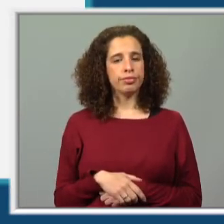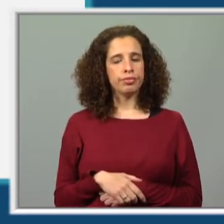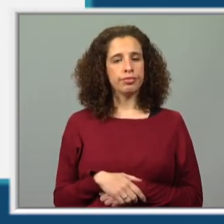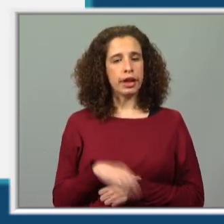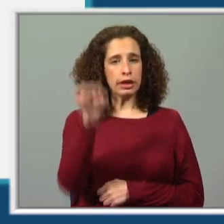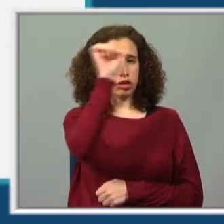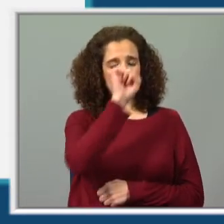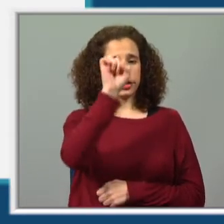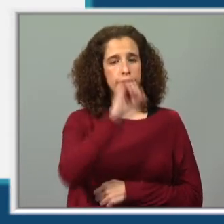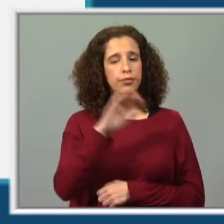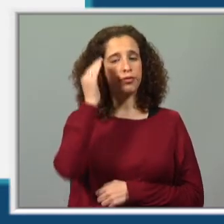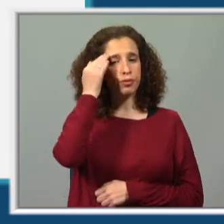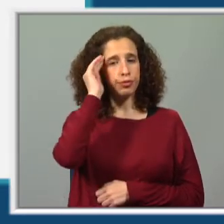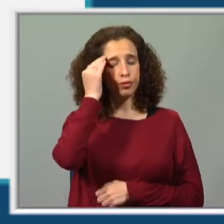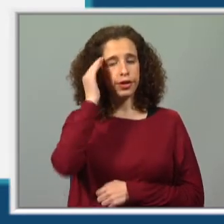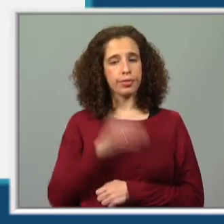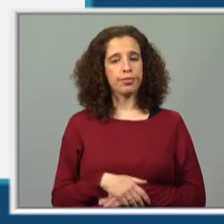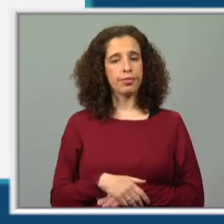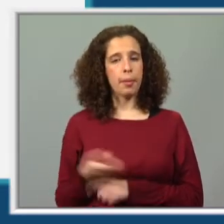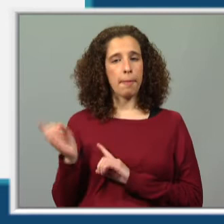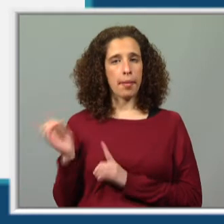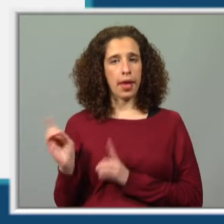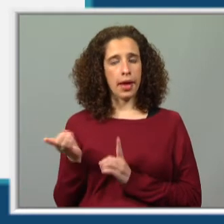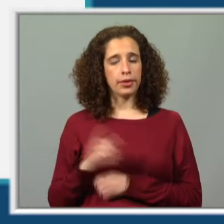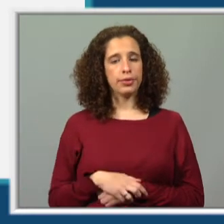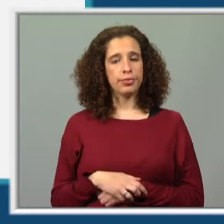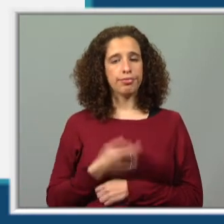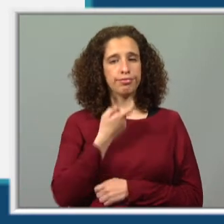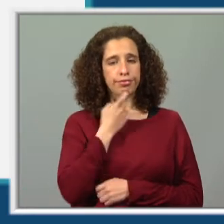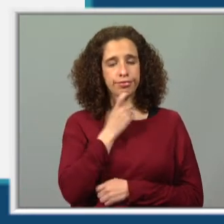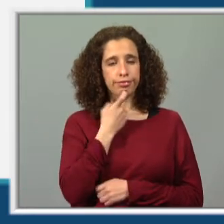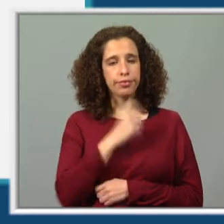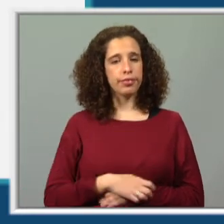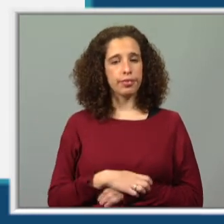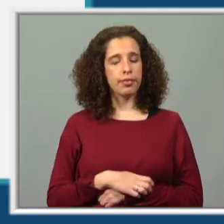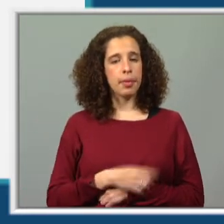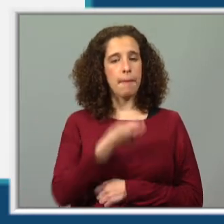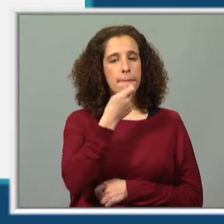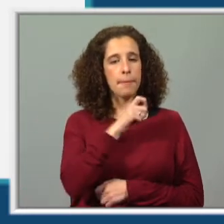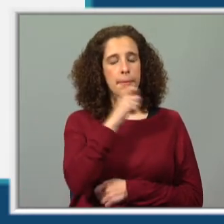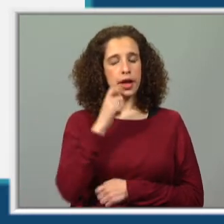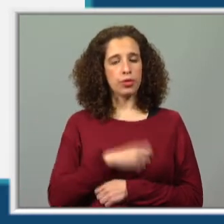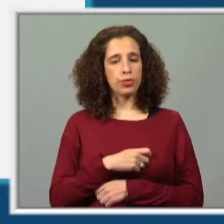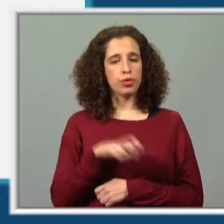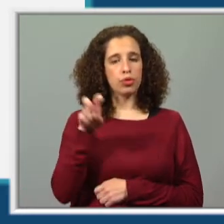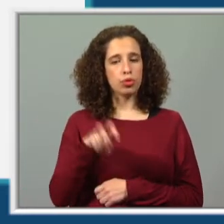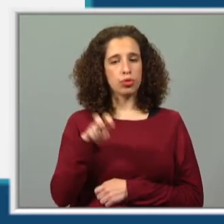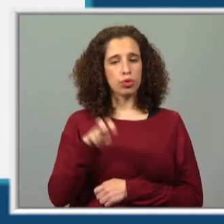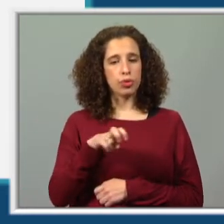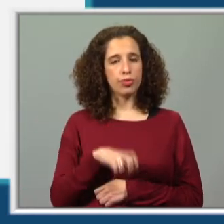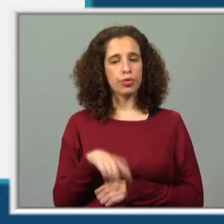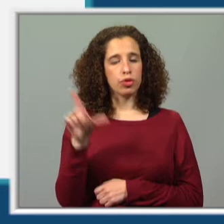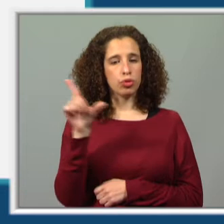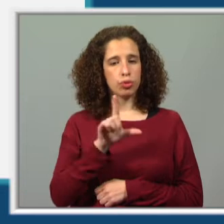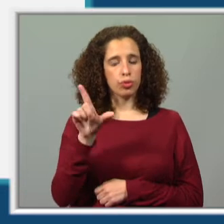Janeiro, fevereiro, março, abril, maio, junho,